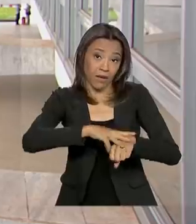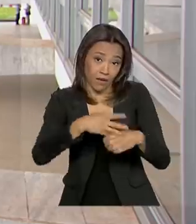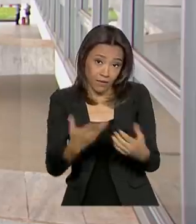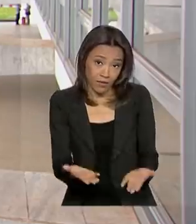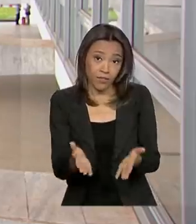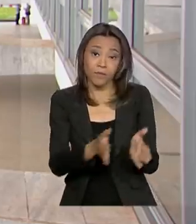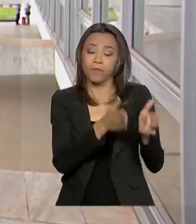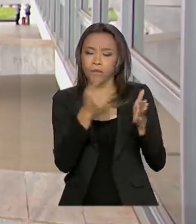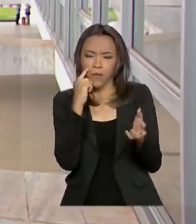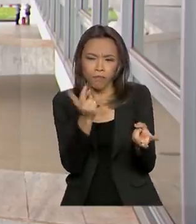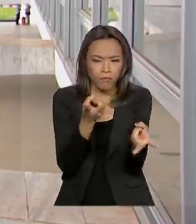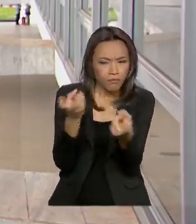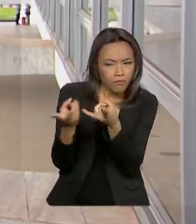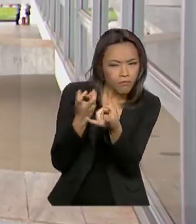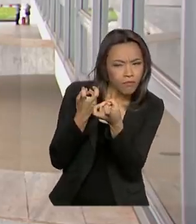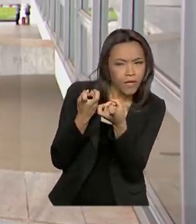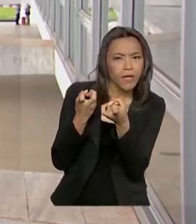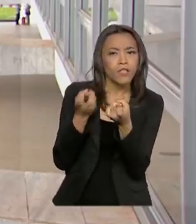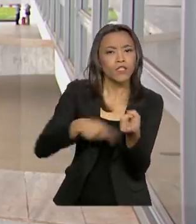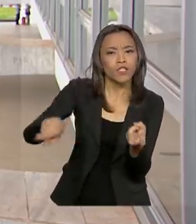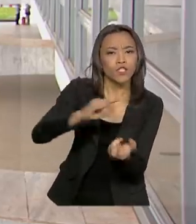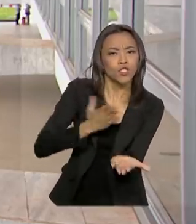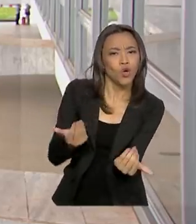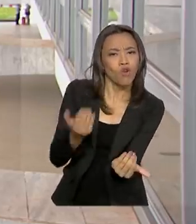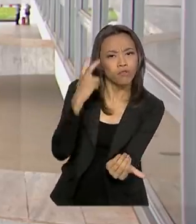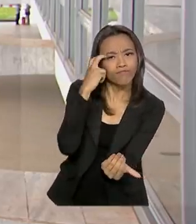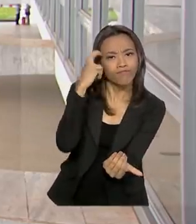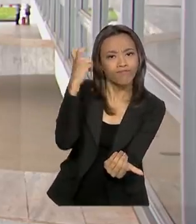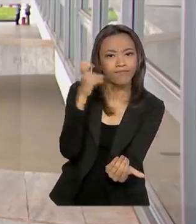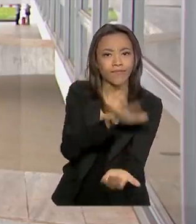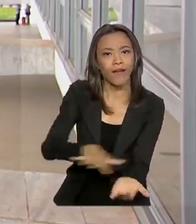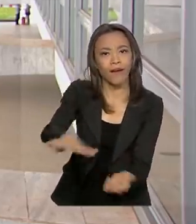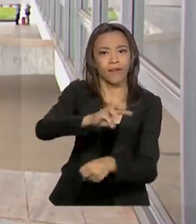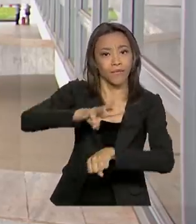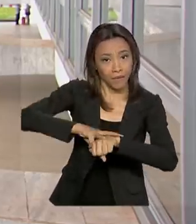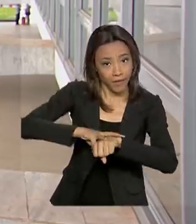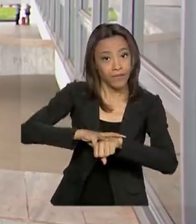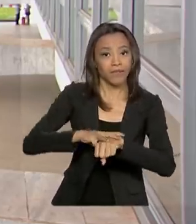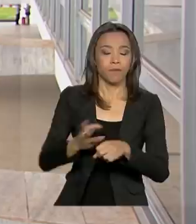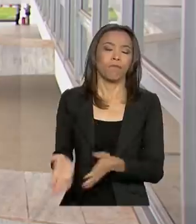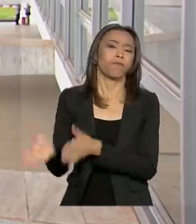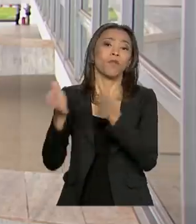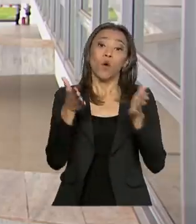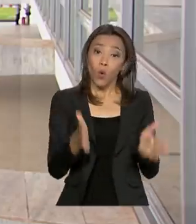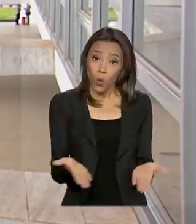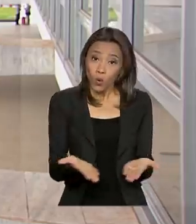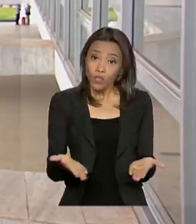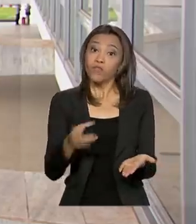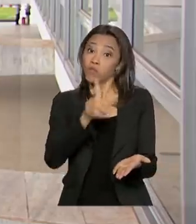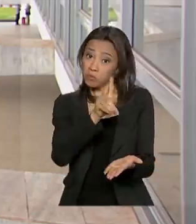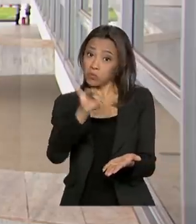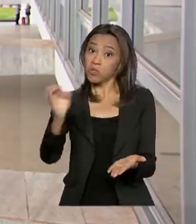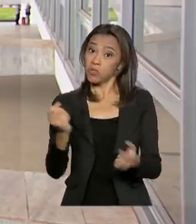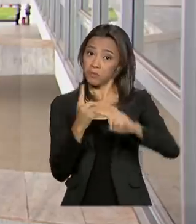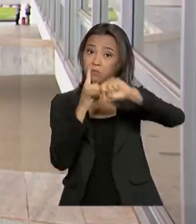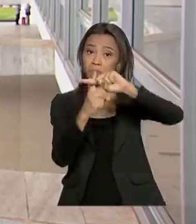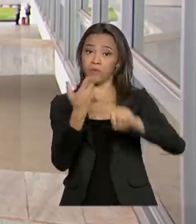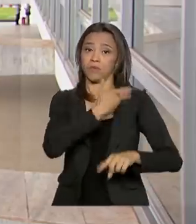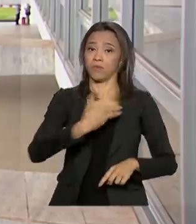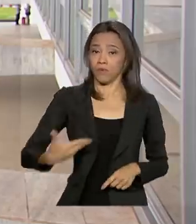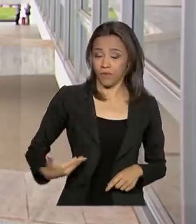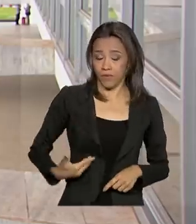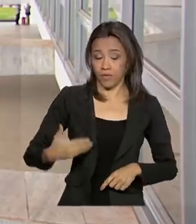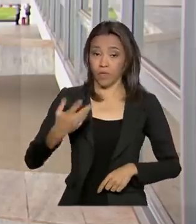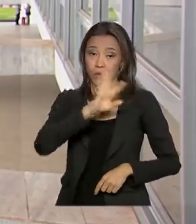identificar jovens talentos na área. E ontem foi um dia de resultados bem positivos para o governo, viu, Renata? E o presidente Jair Bolsonaro